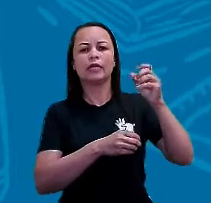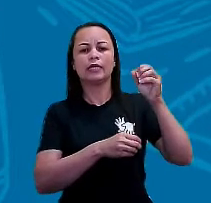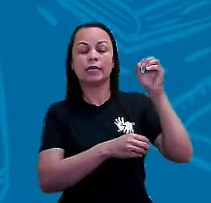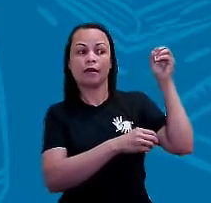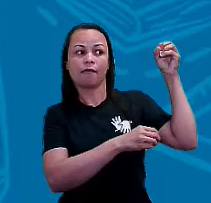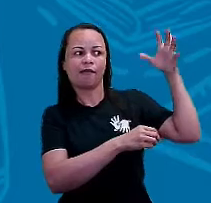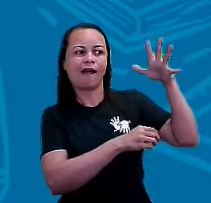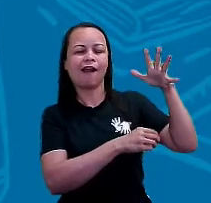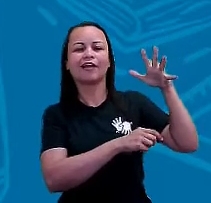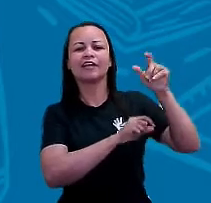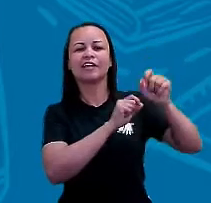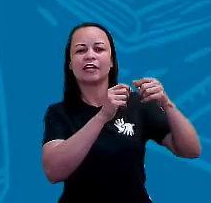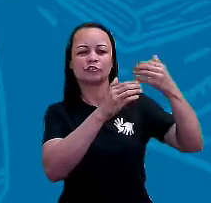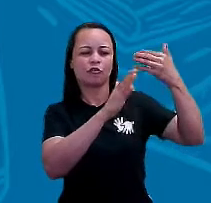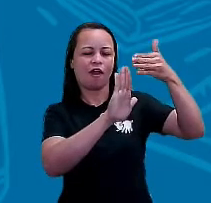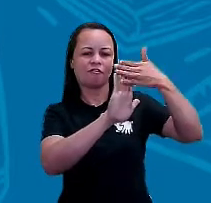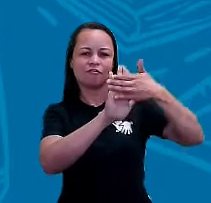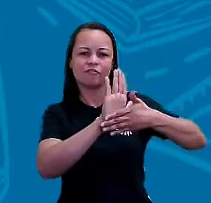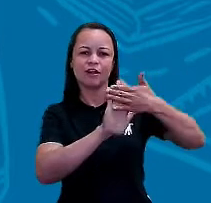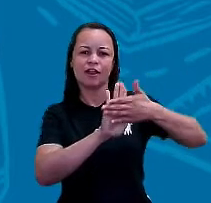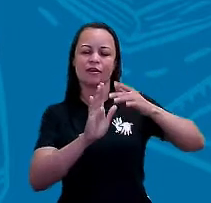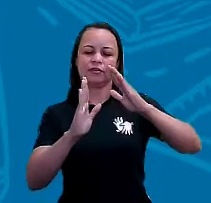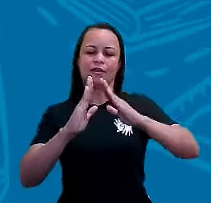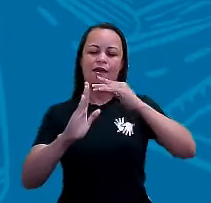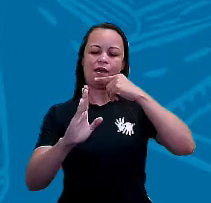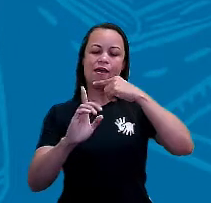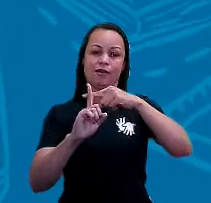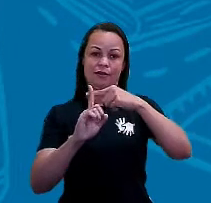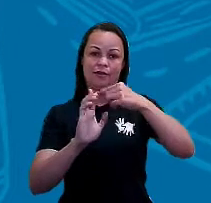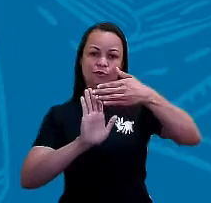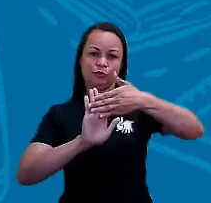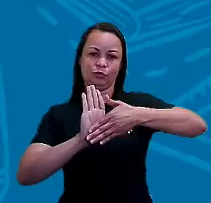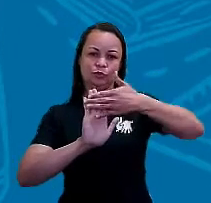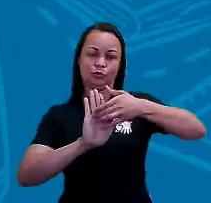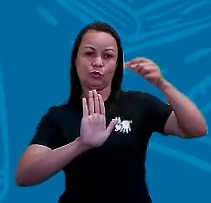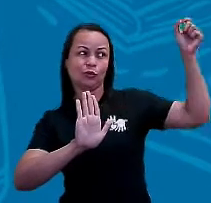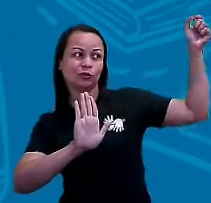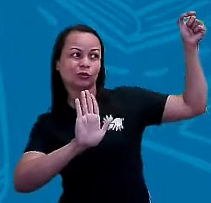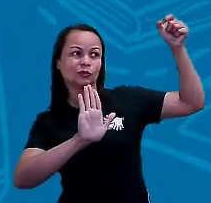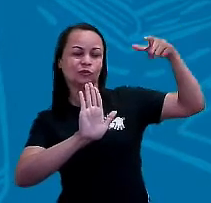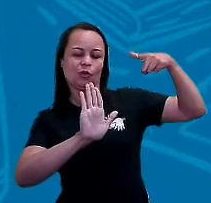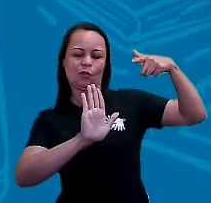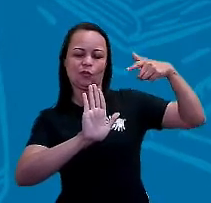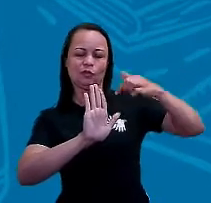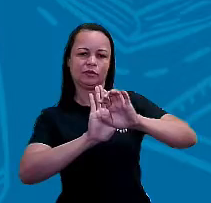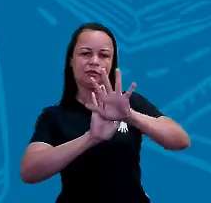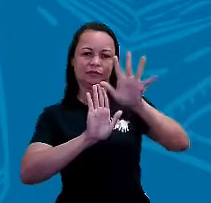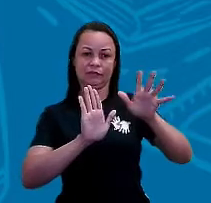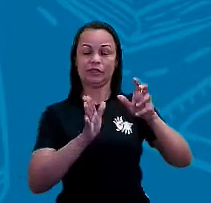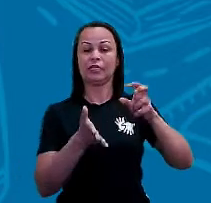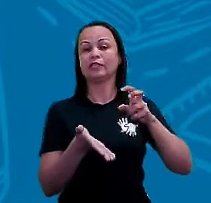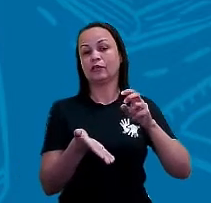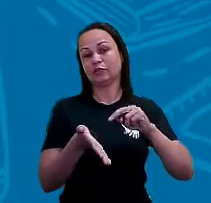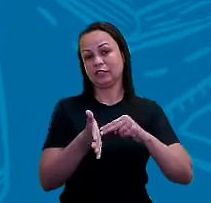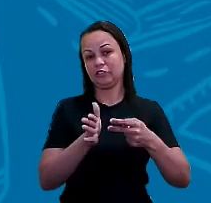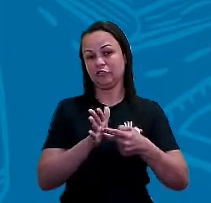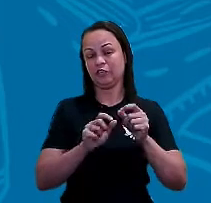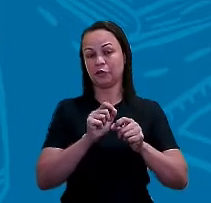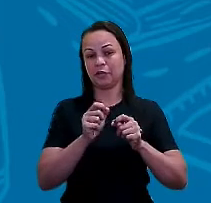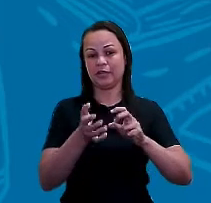clareando toda a frente da igreja da Matriz de Santo Antão. Ou seja, significa dizer que pela manhã, né,